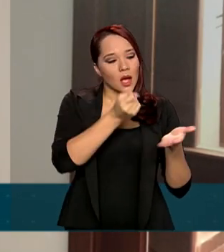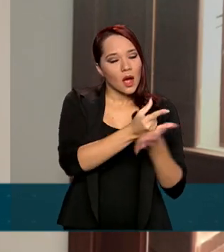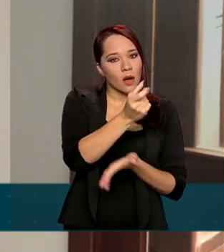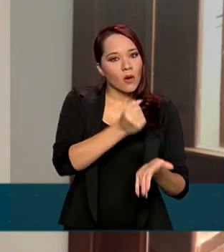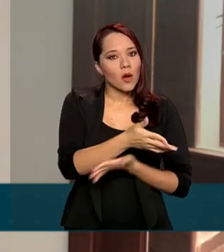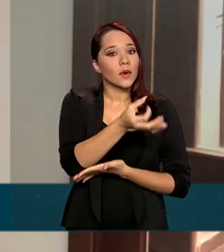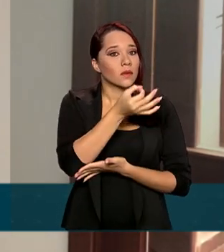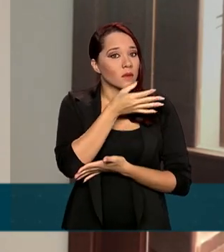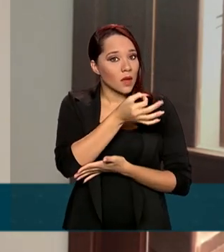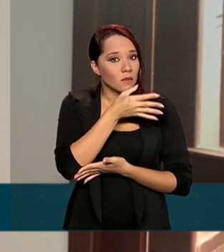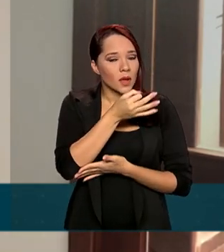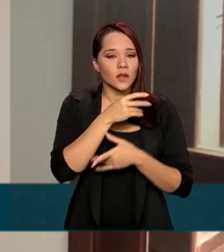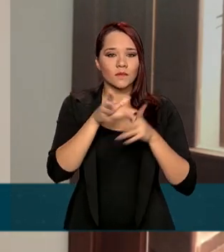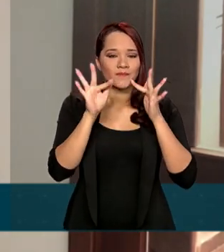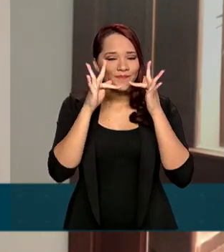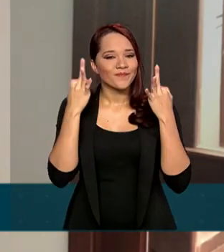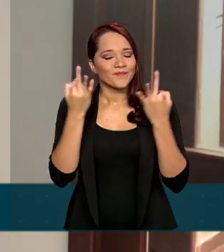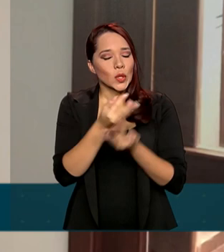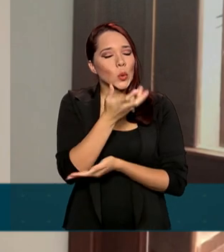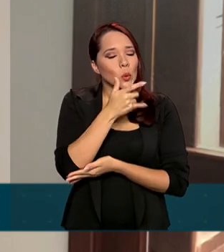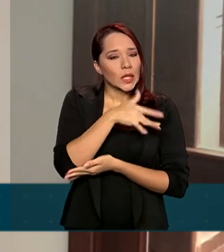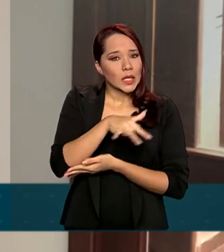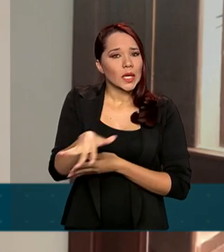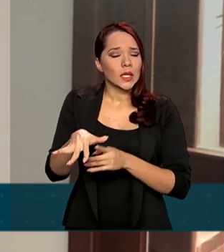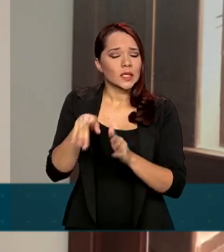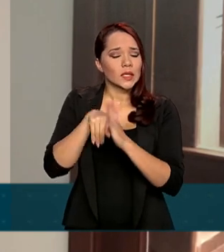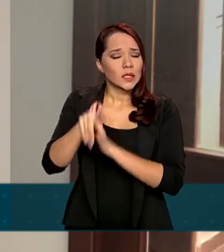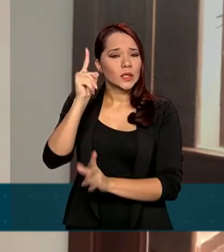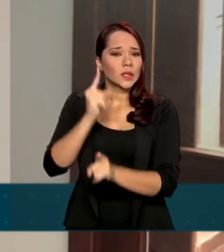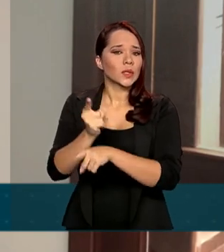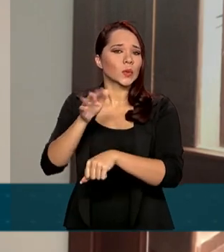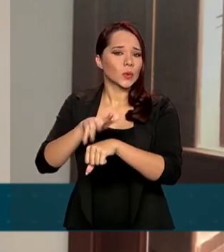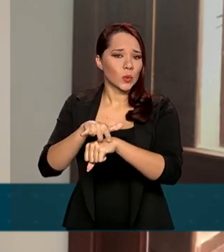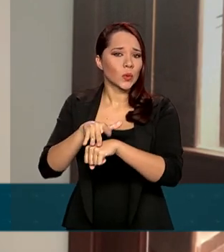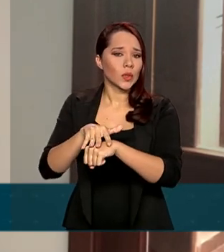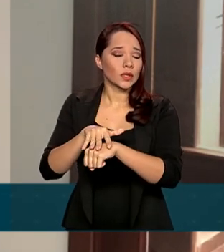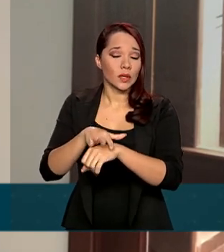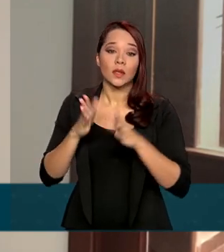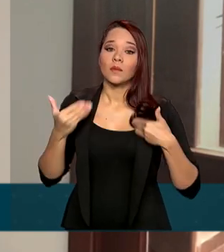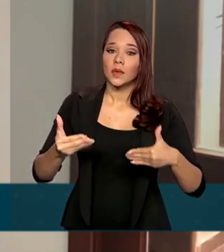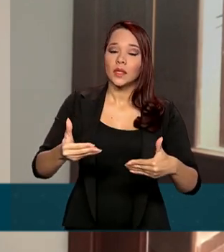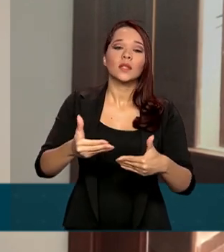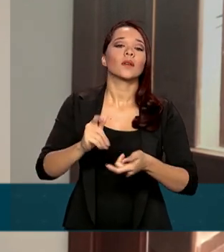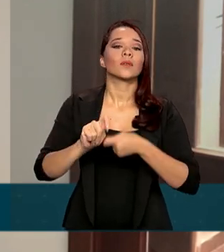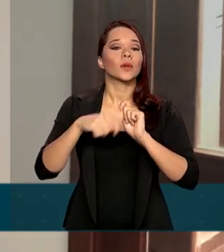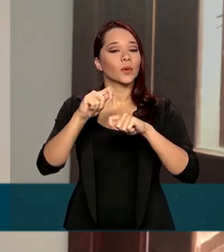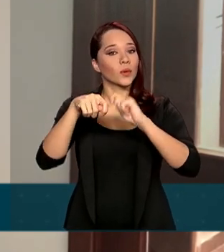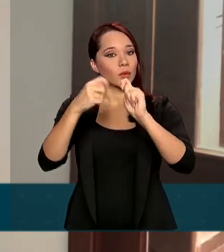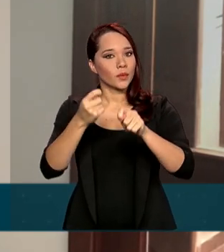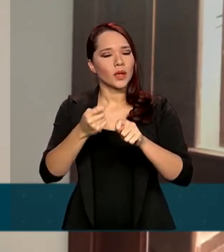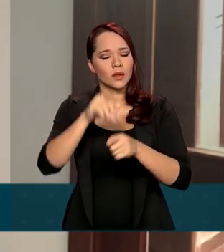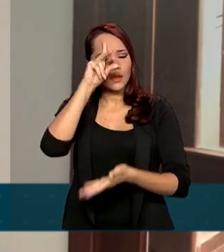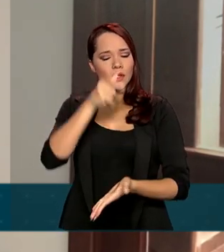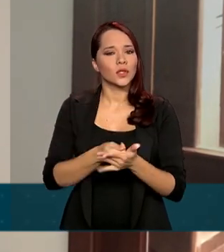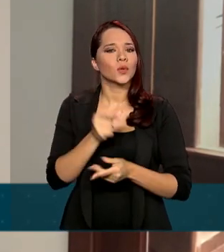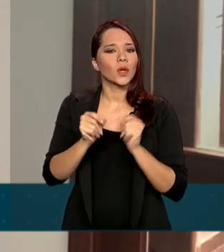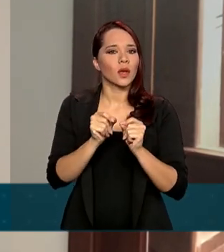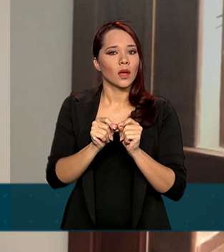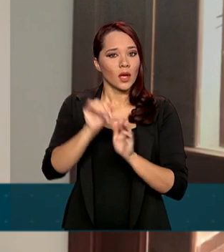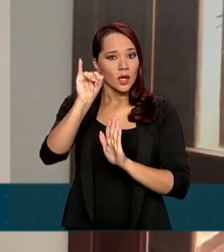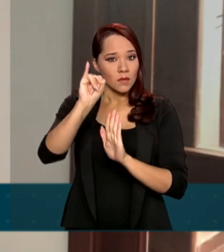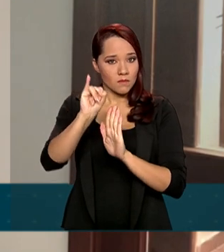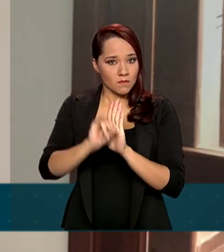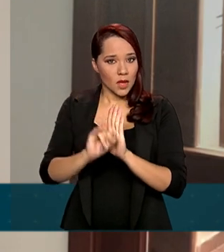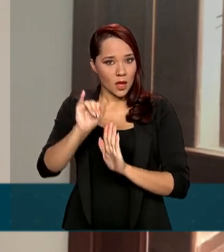medicamento por famílias com crianças diagnosticadas com a doença, o Ministério da Economia decidiu zerar